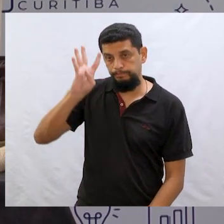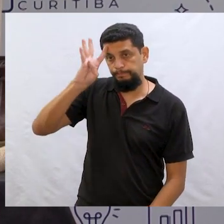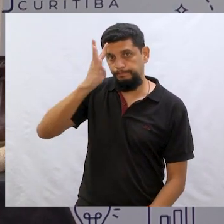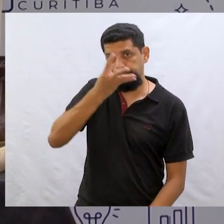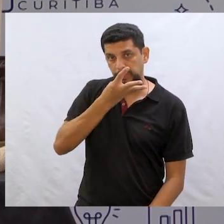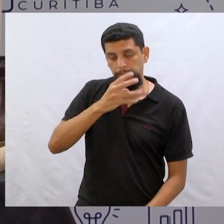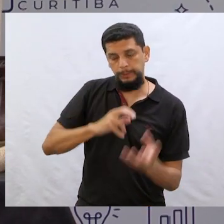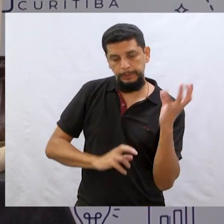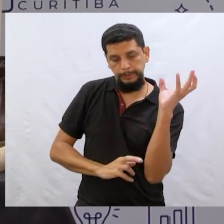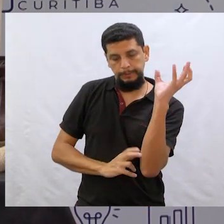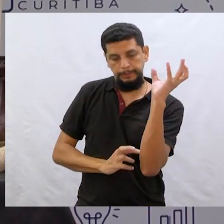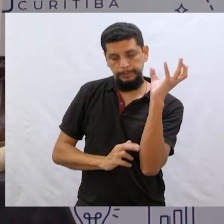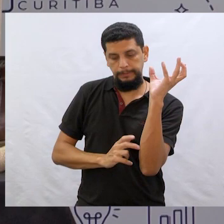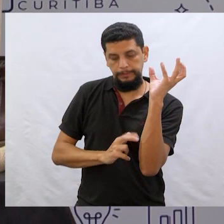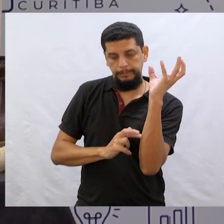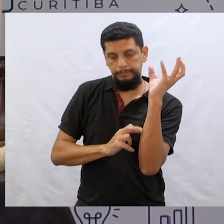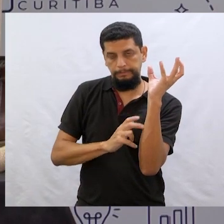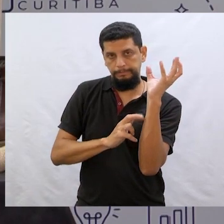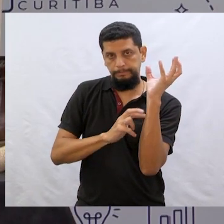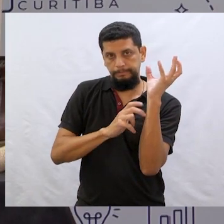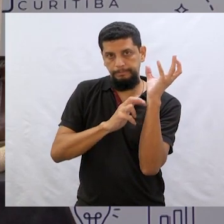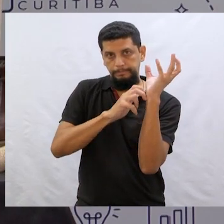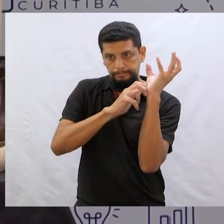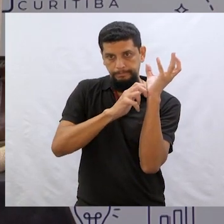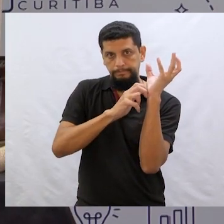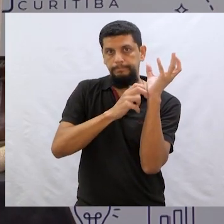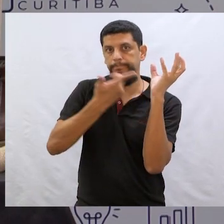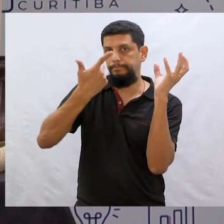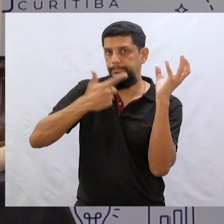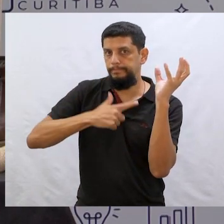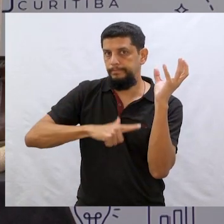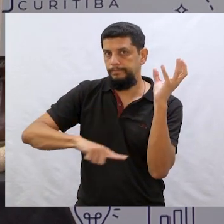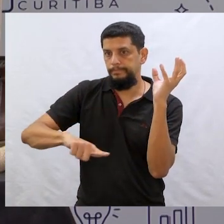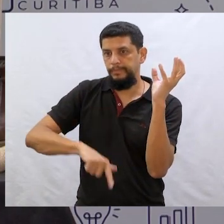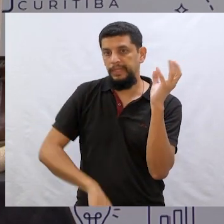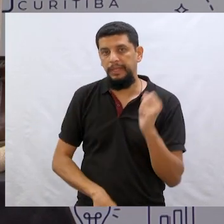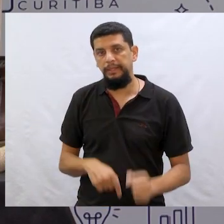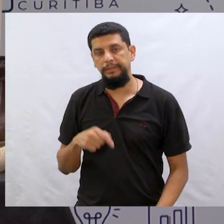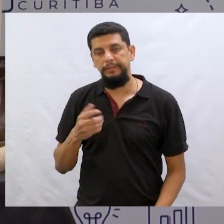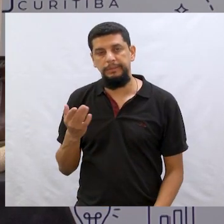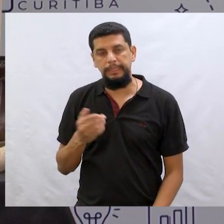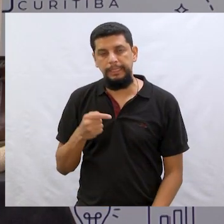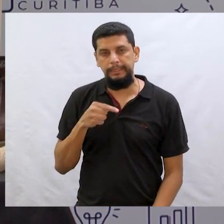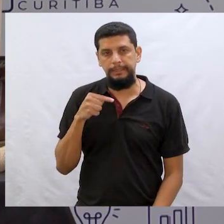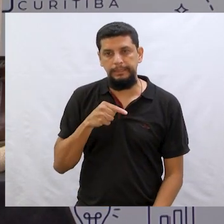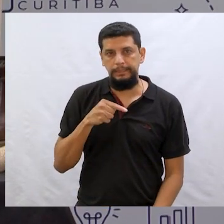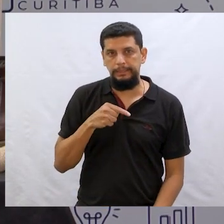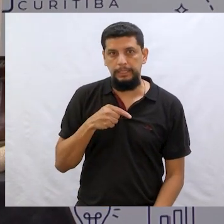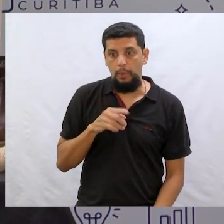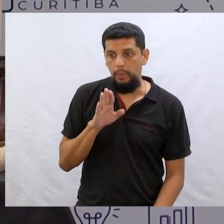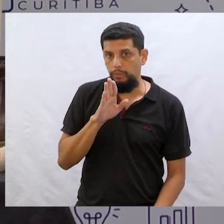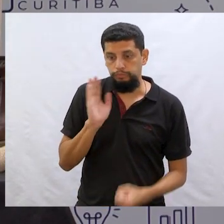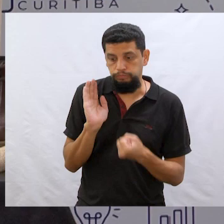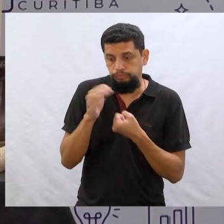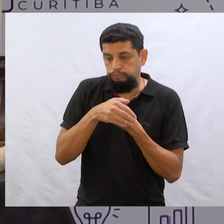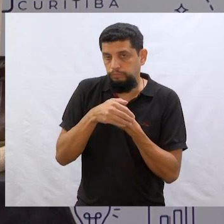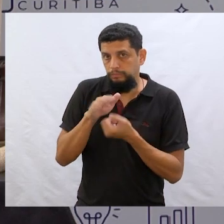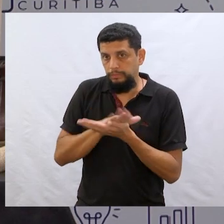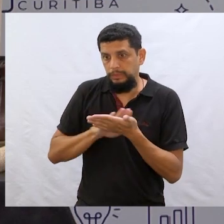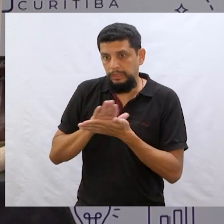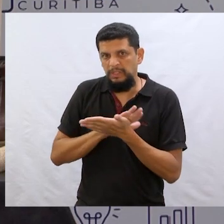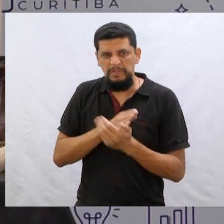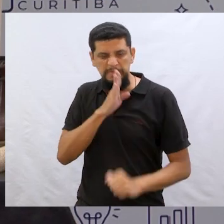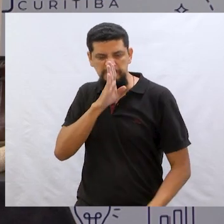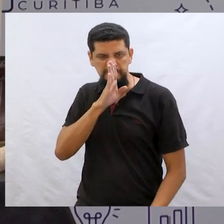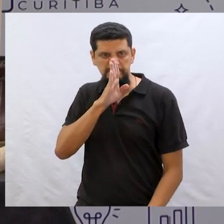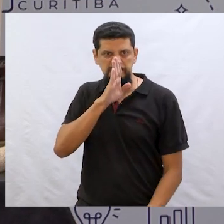uma vez subir. A mãe não percebeu. Ele subiu mais uma vez. E dessa vez, então, ele não se escondeu. Ele